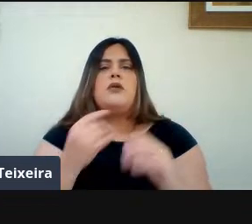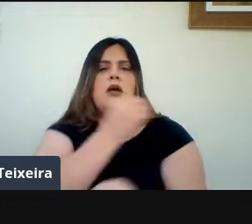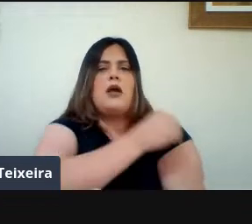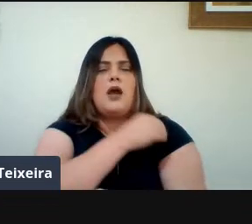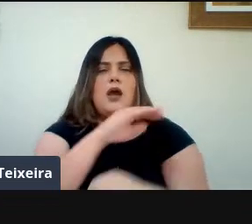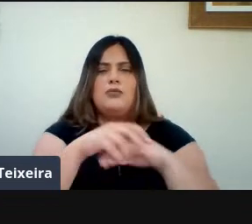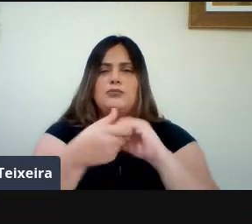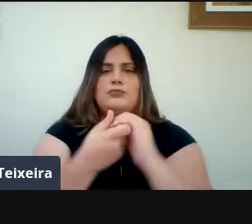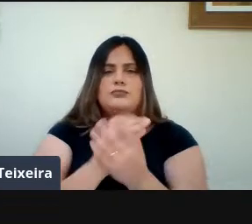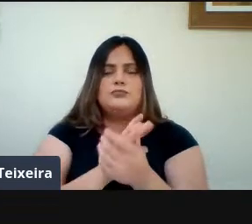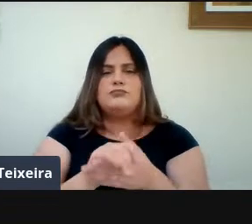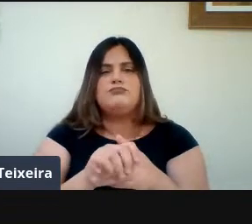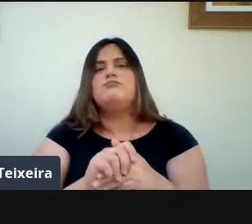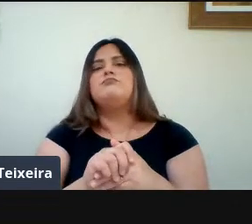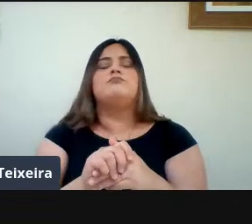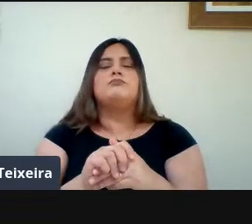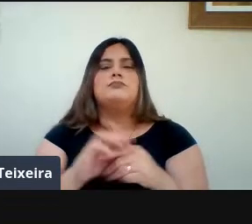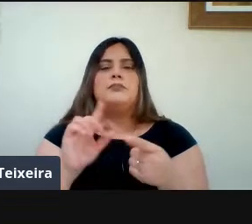principalmente